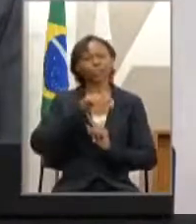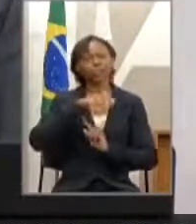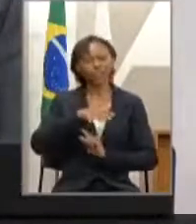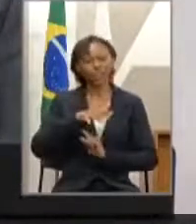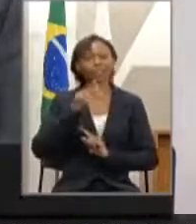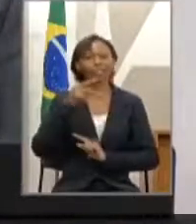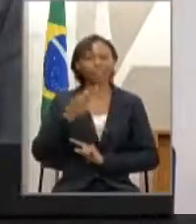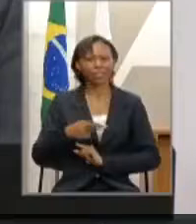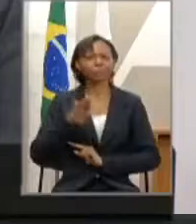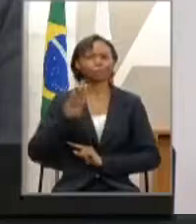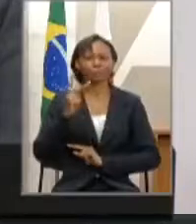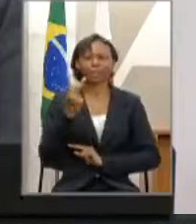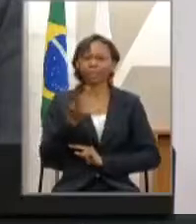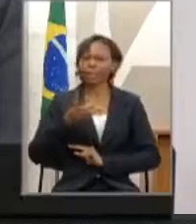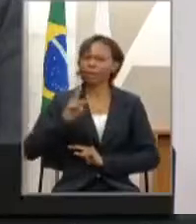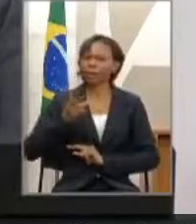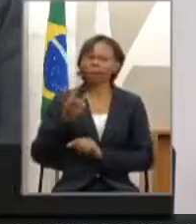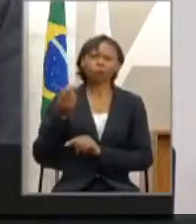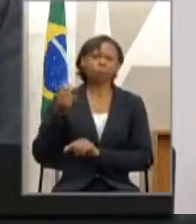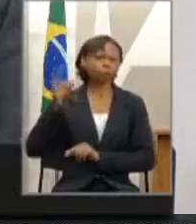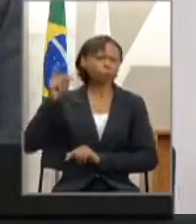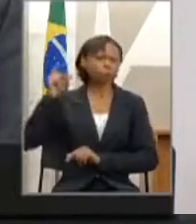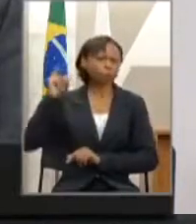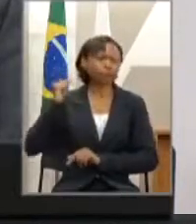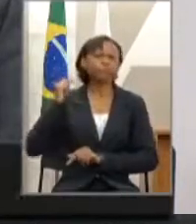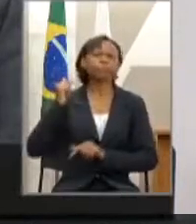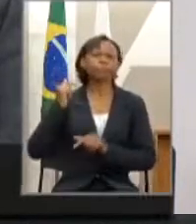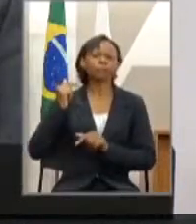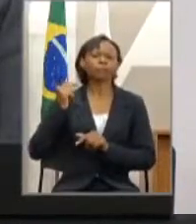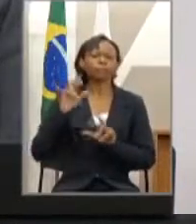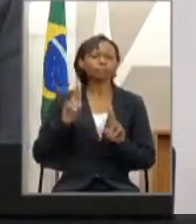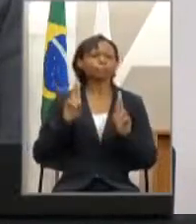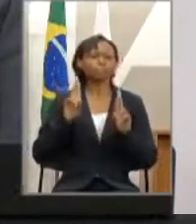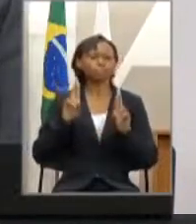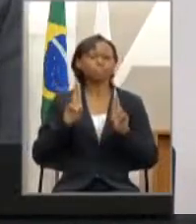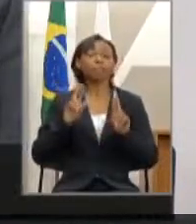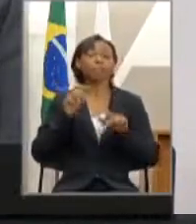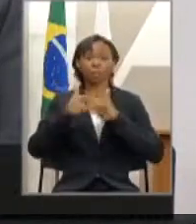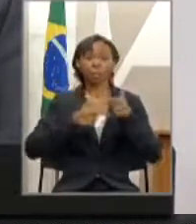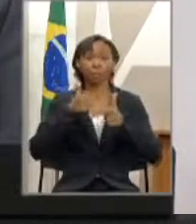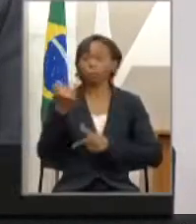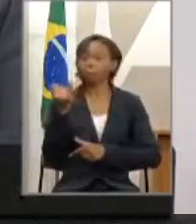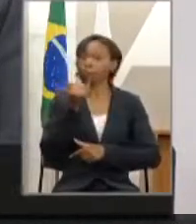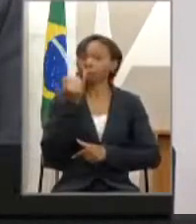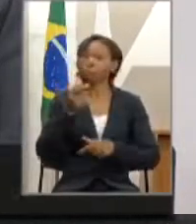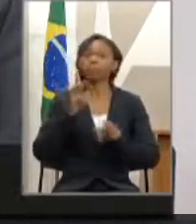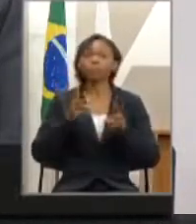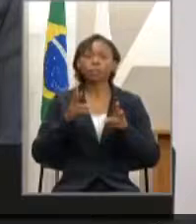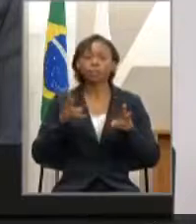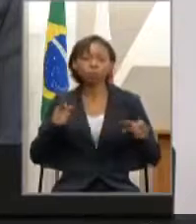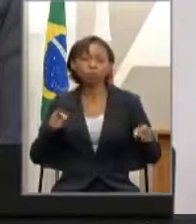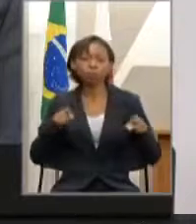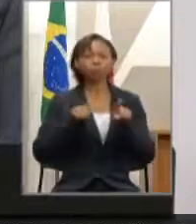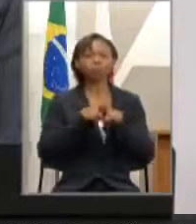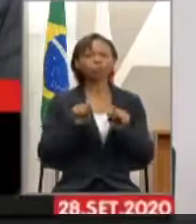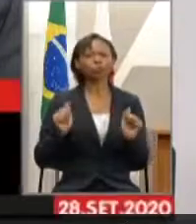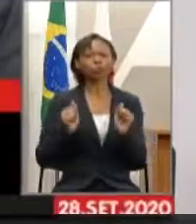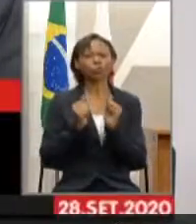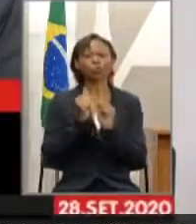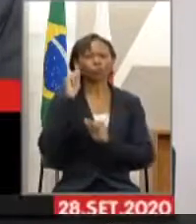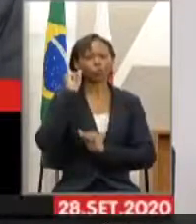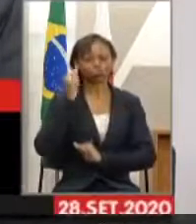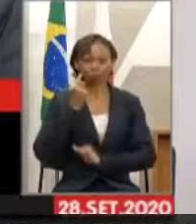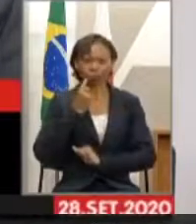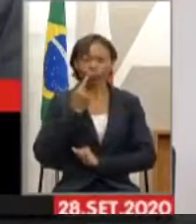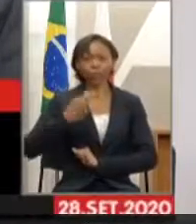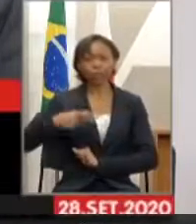tempo, à frente disso, de um trabalho de suma importância e sempre parceiros com os surdos, não só de Belo Horizonte,